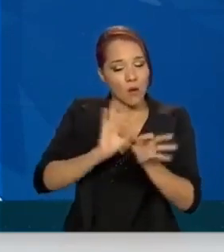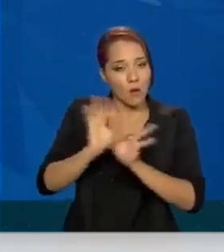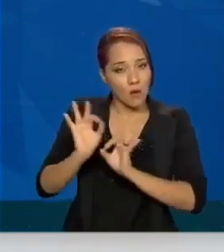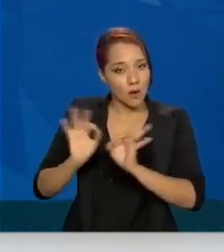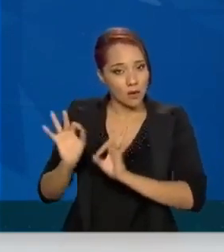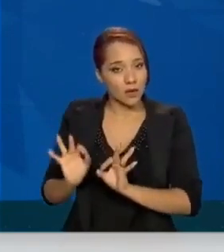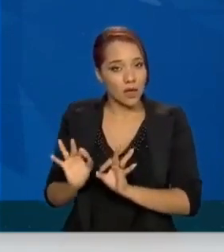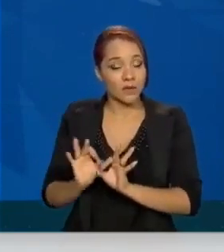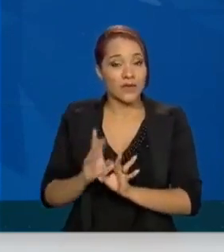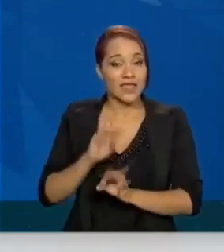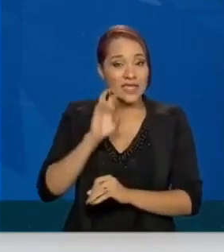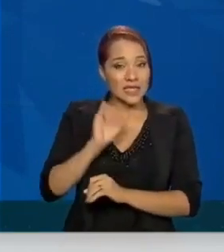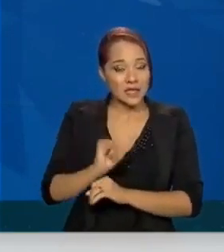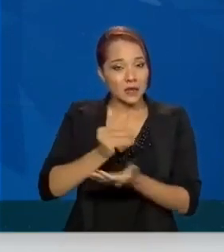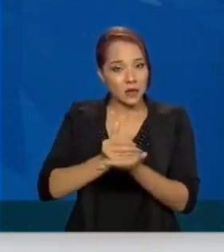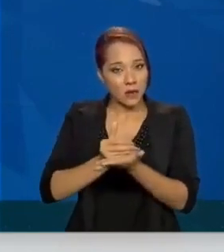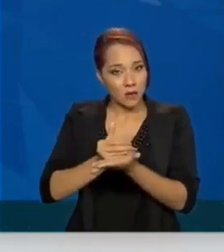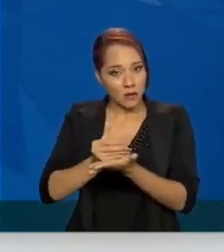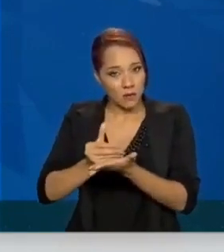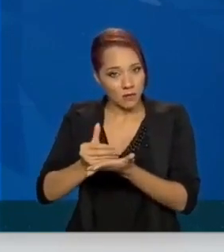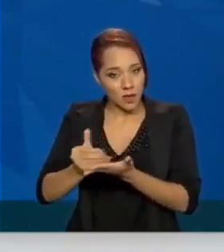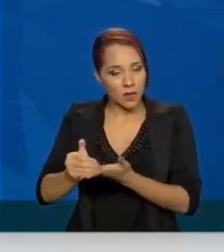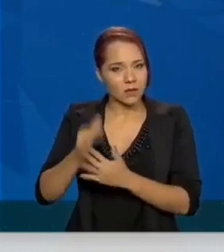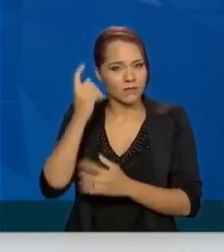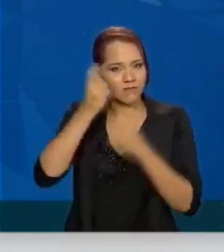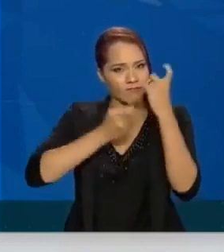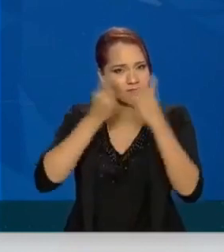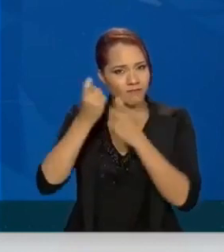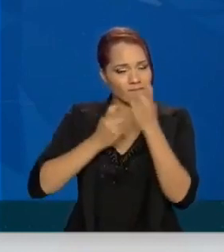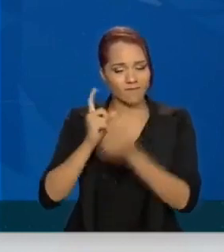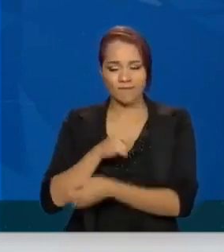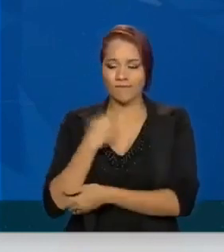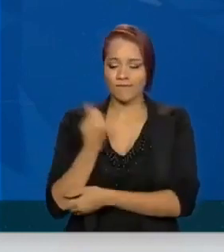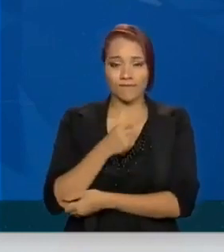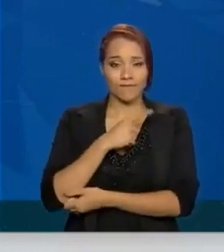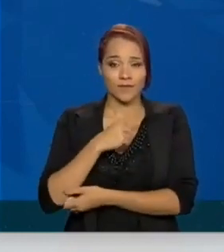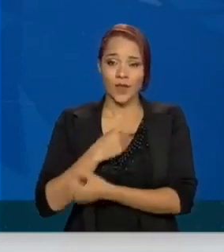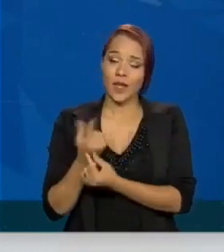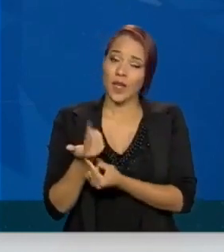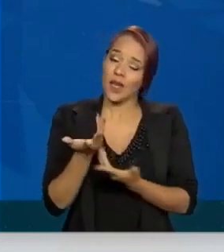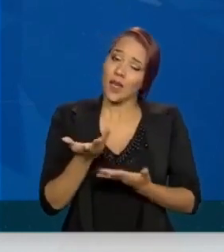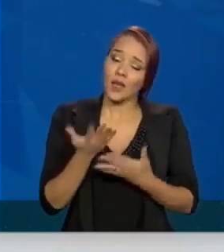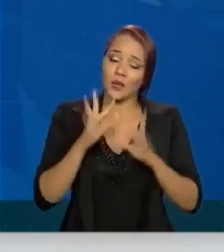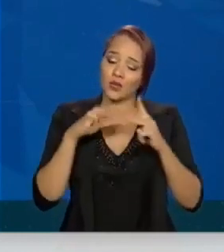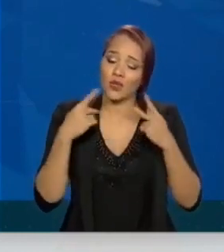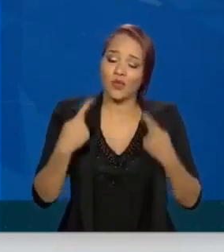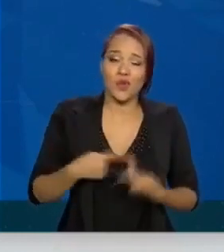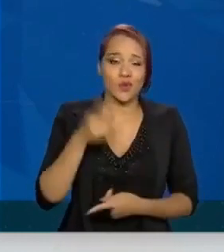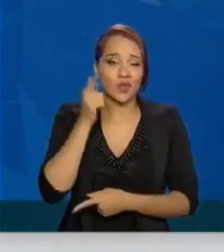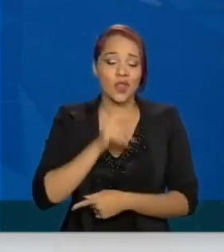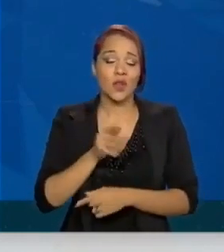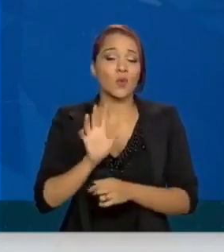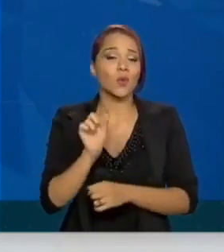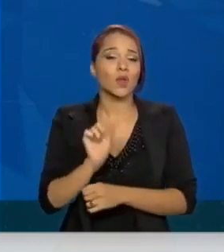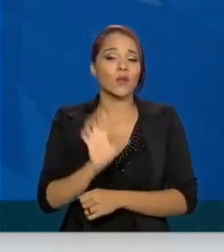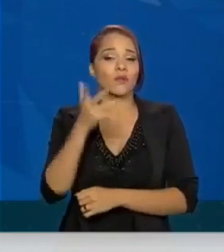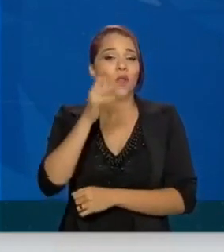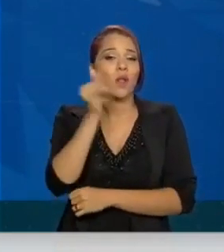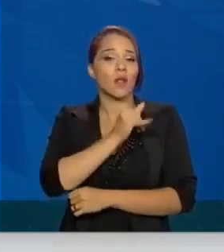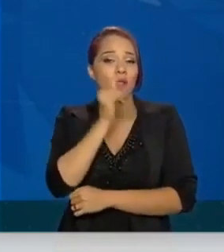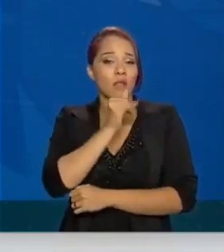enquanto, porque quando se começa, uma das preocupações que a gente tem é com recursos humanos. O que aconteceu na Itália?